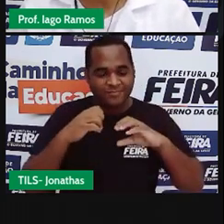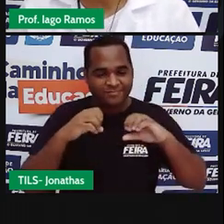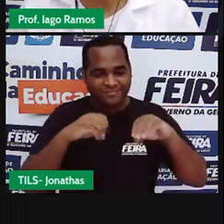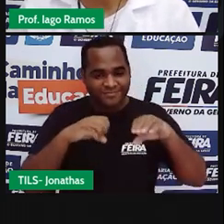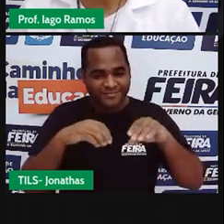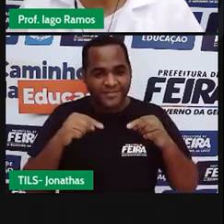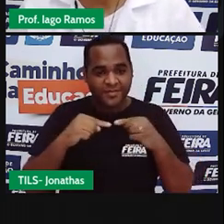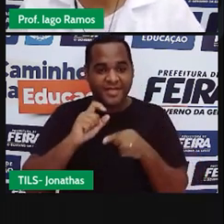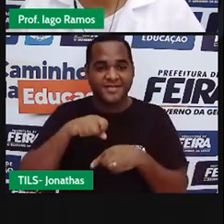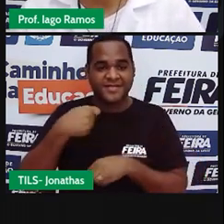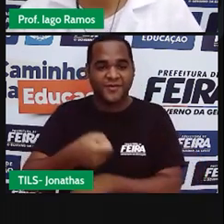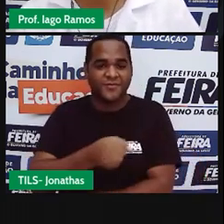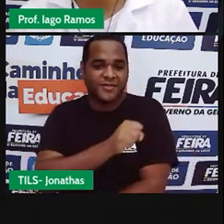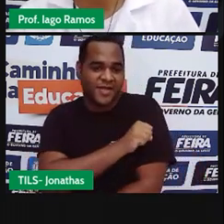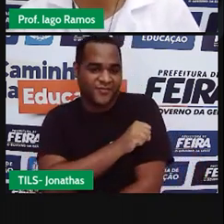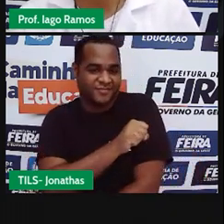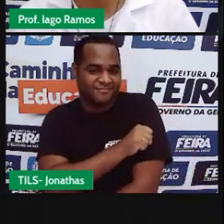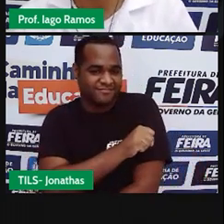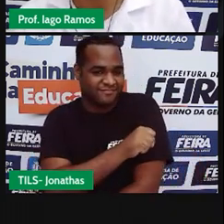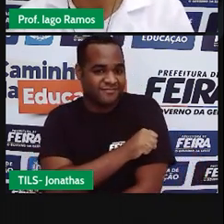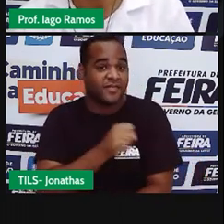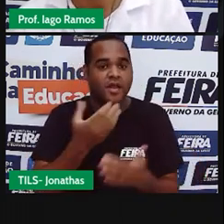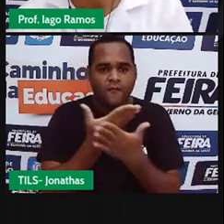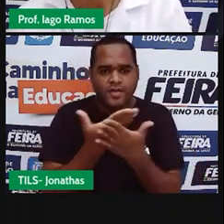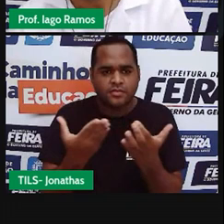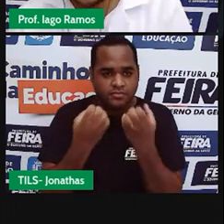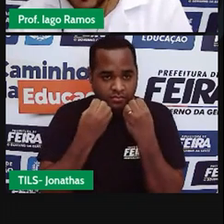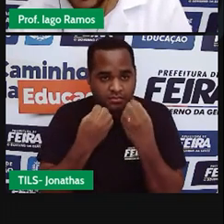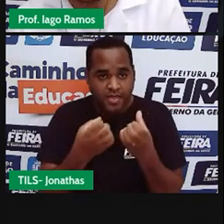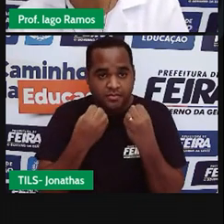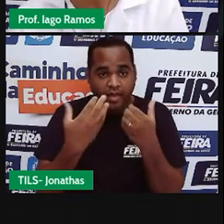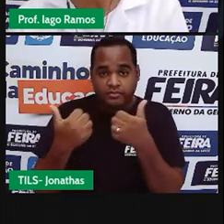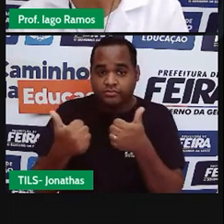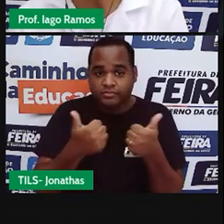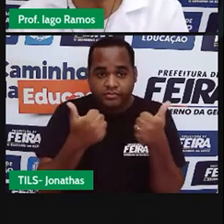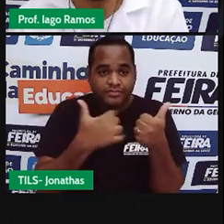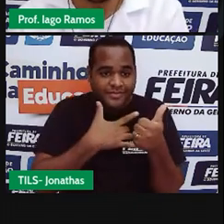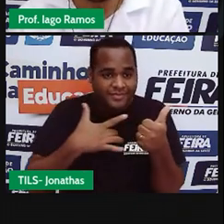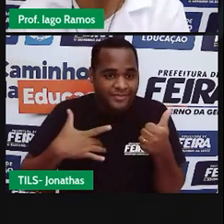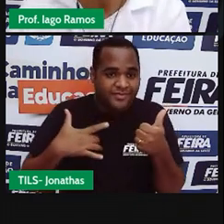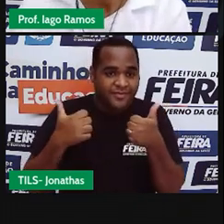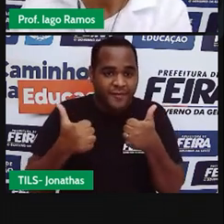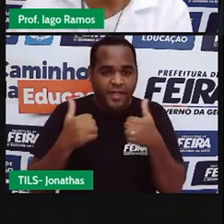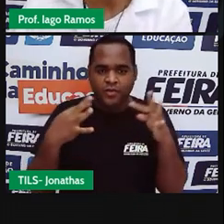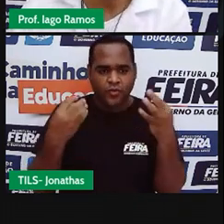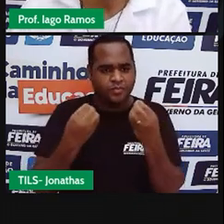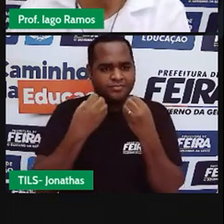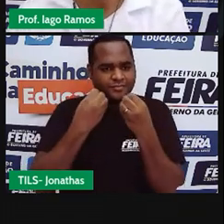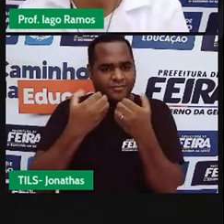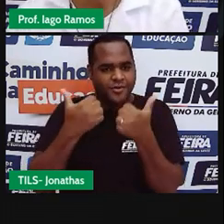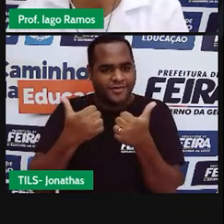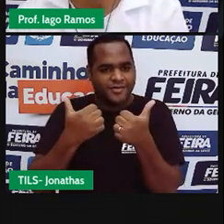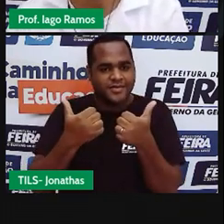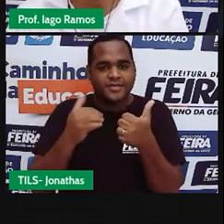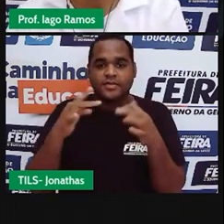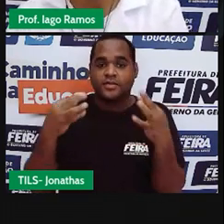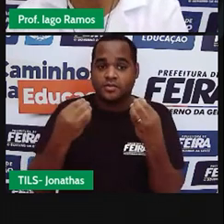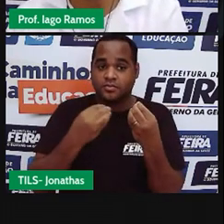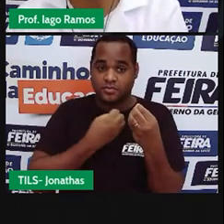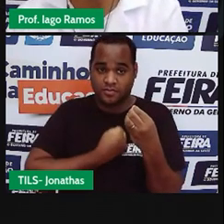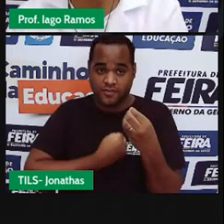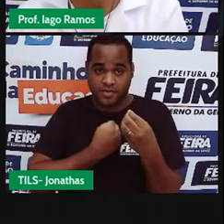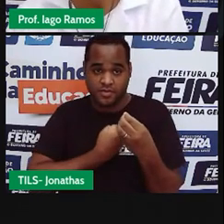ano. Tudo bem com vocês? Espero que sim. Comigo também está tudo bem. Essa é a aula de número